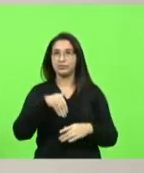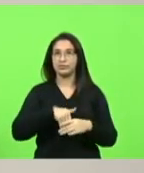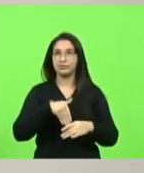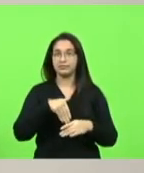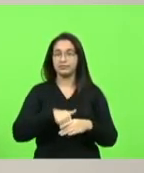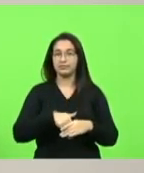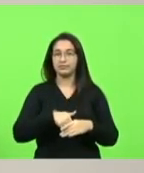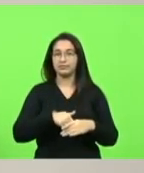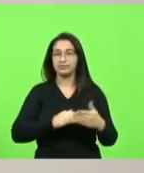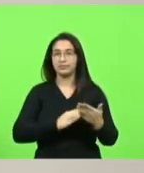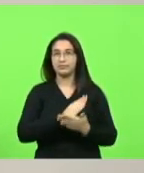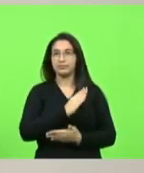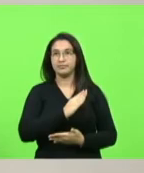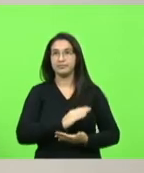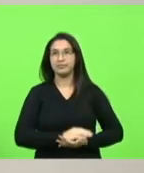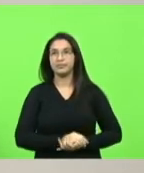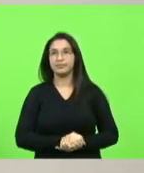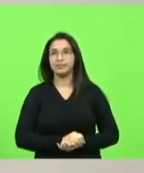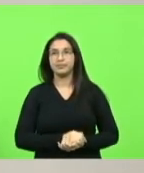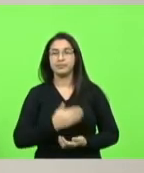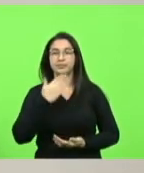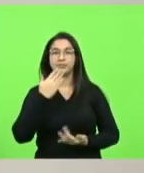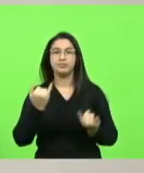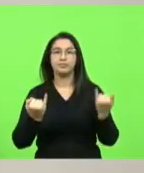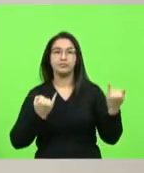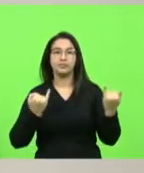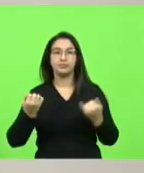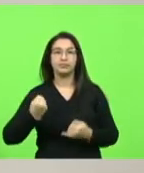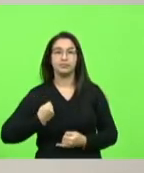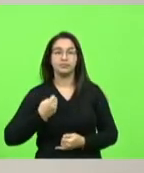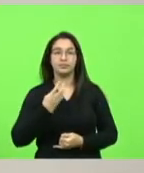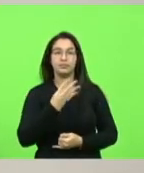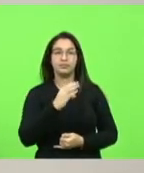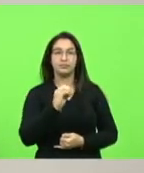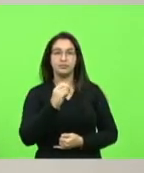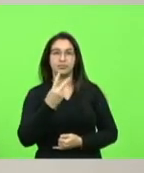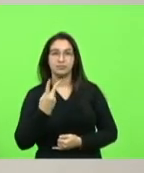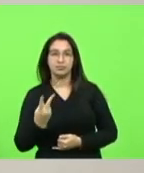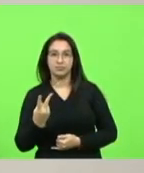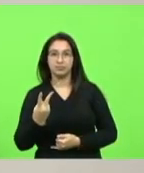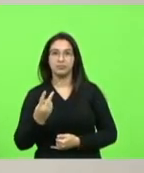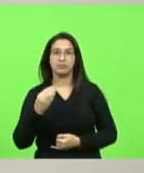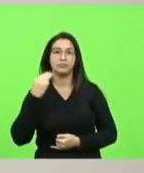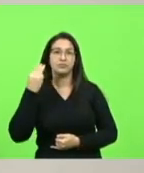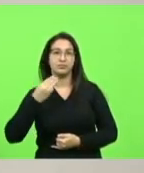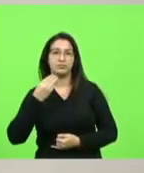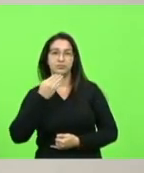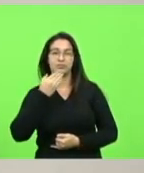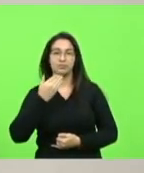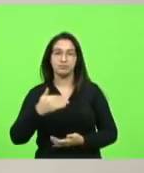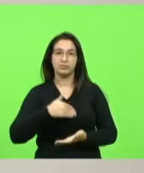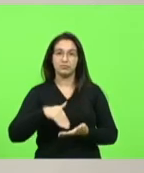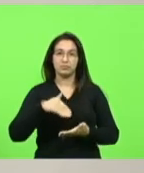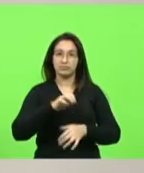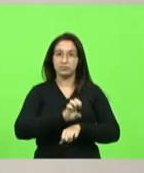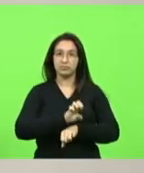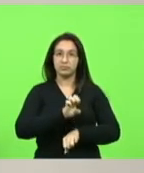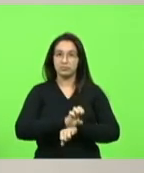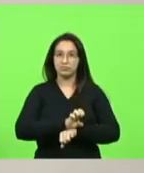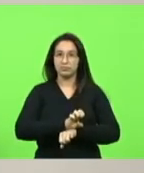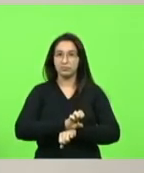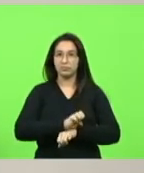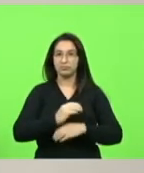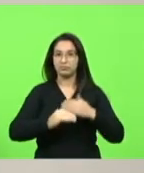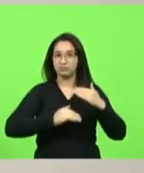aprovado pedido de informação número 402 deputado março machado solicitando ao secretário do estado de